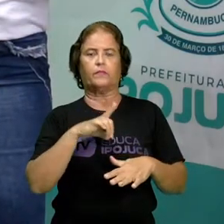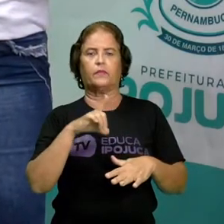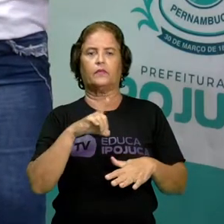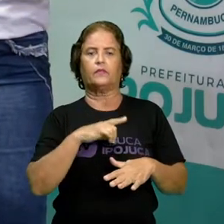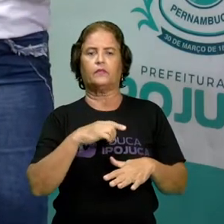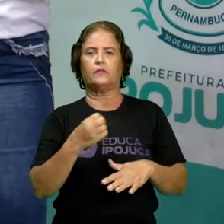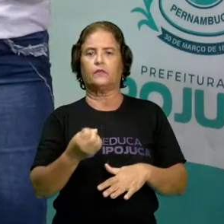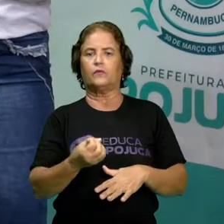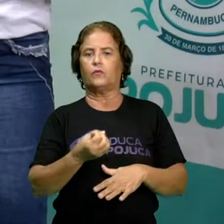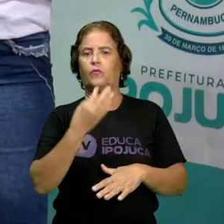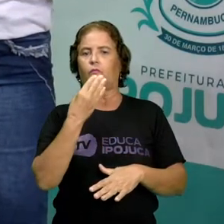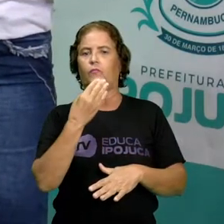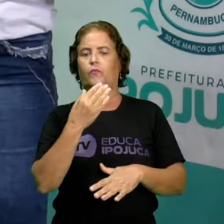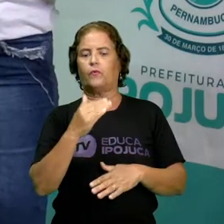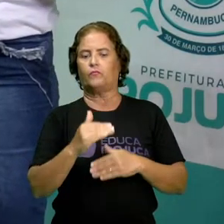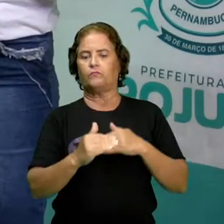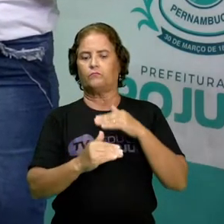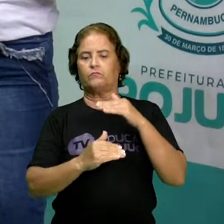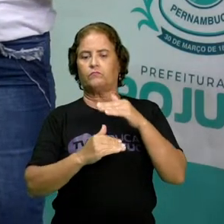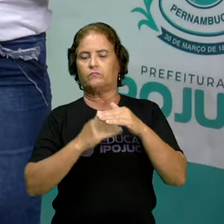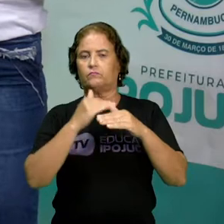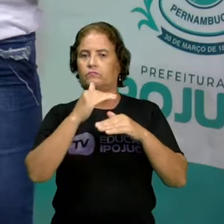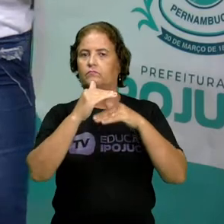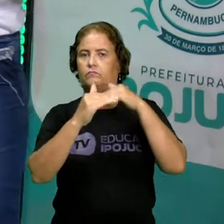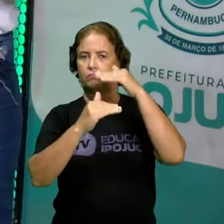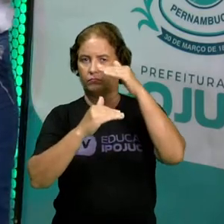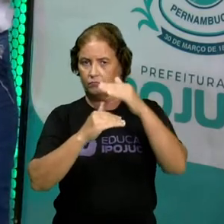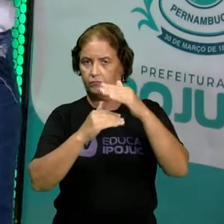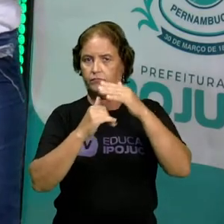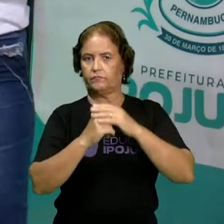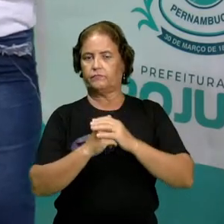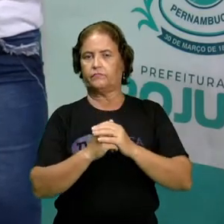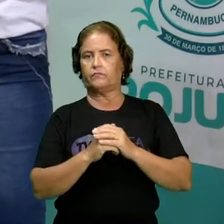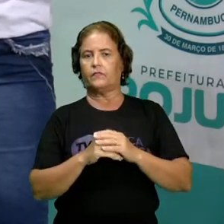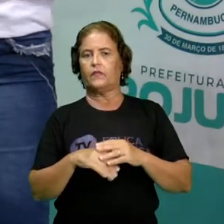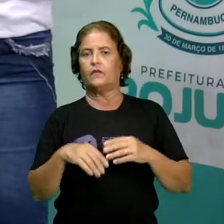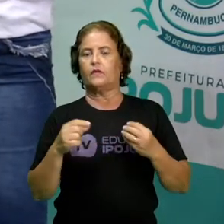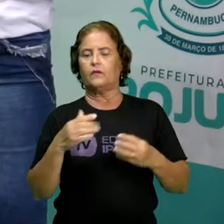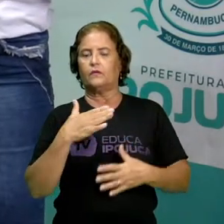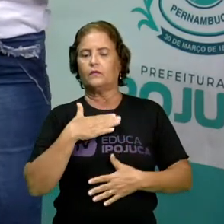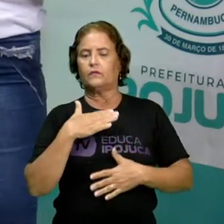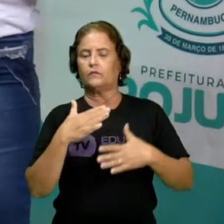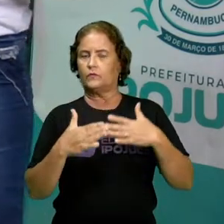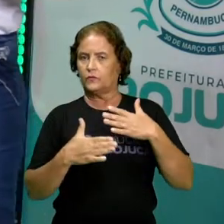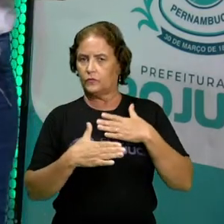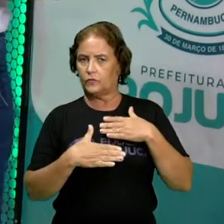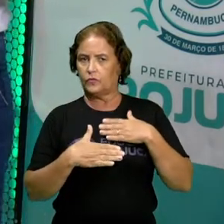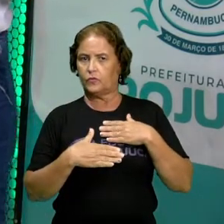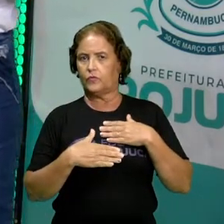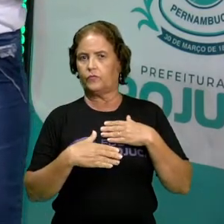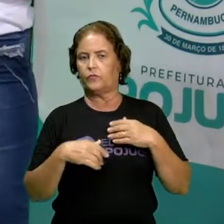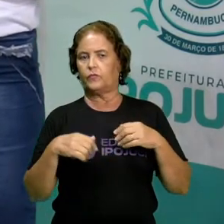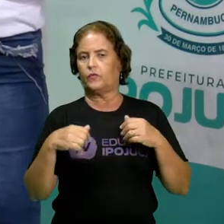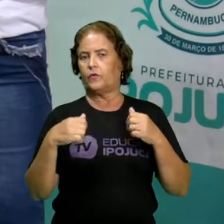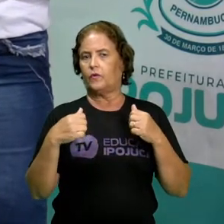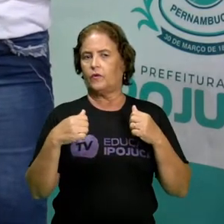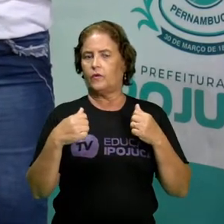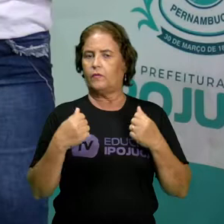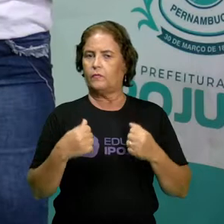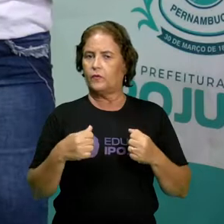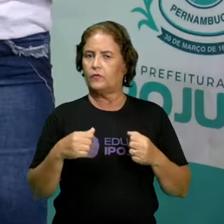Um bom desenvolvimento. E com o nosso corpo, nós podemos realizar